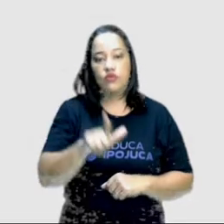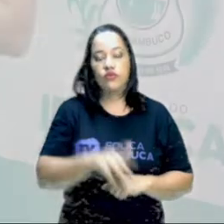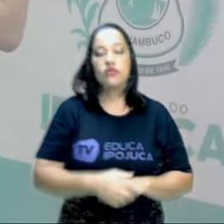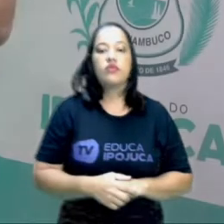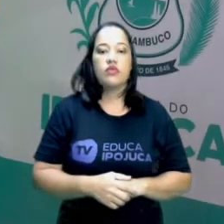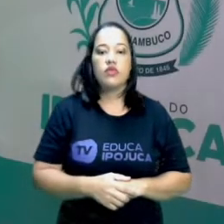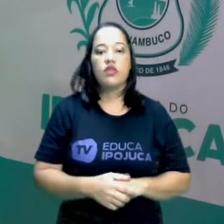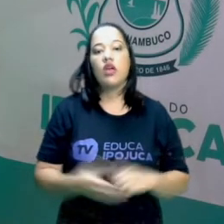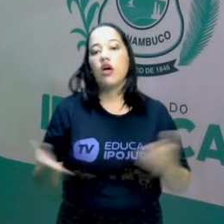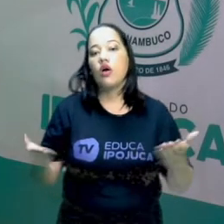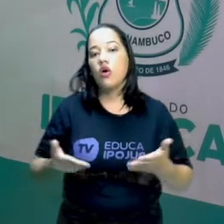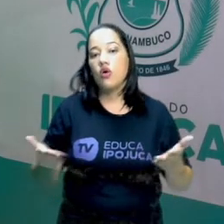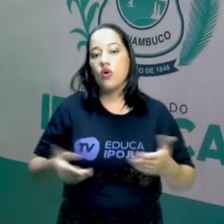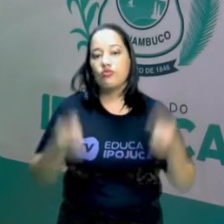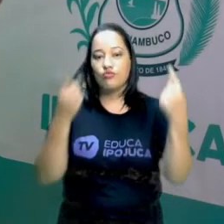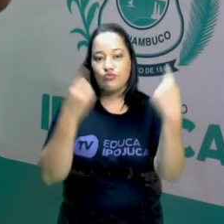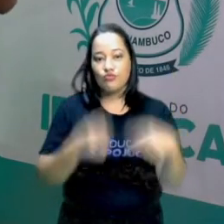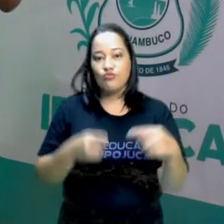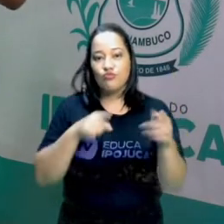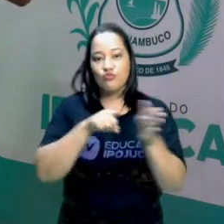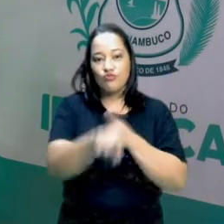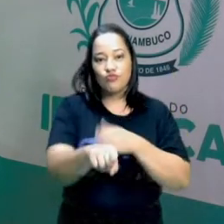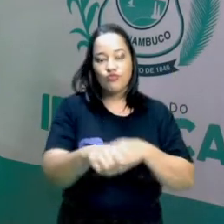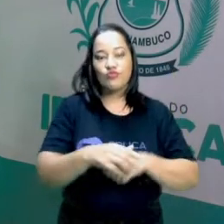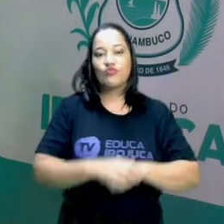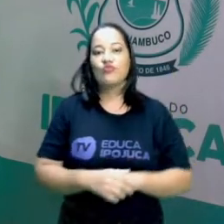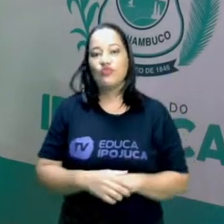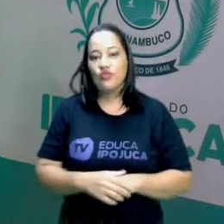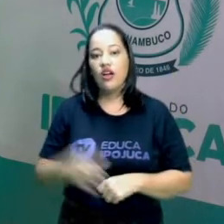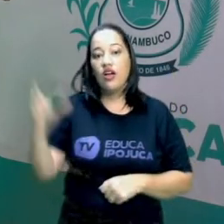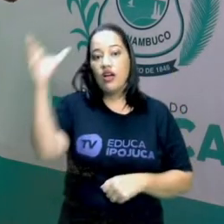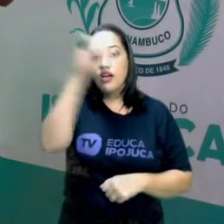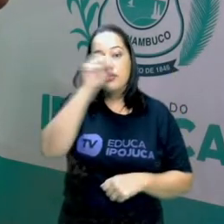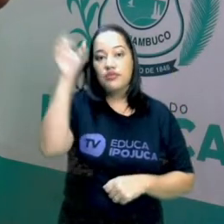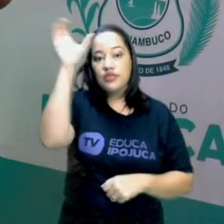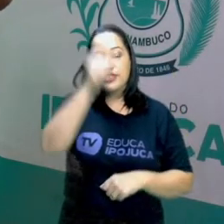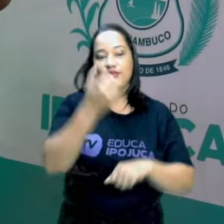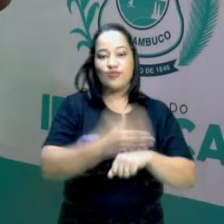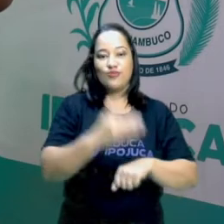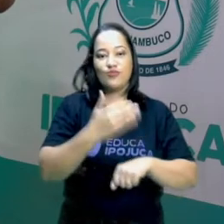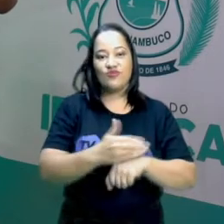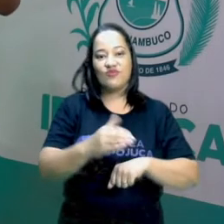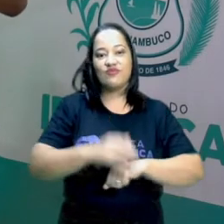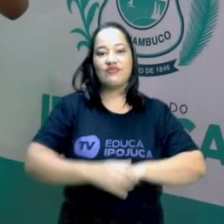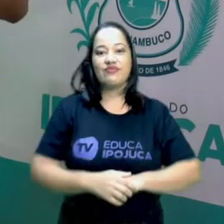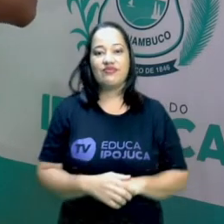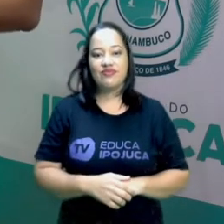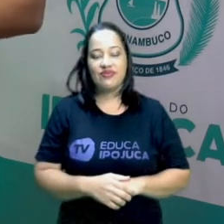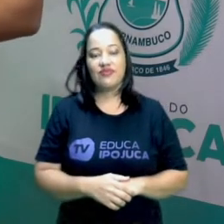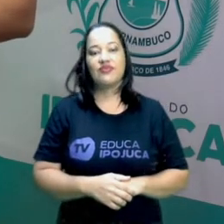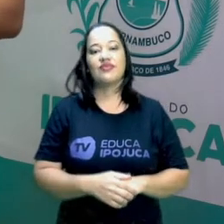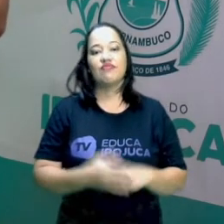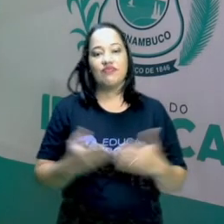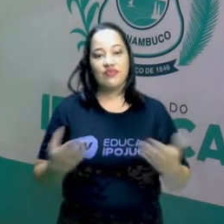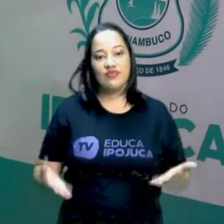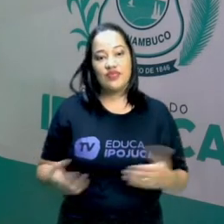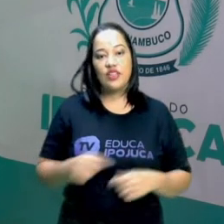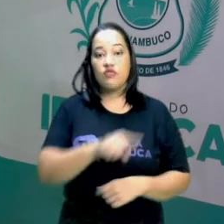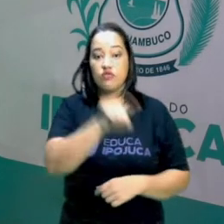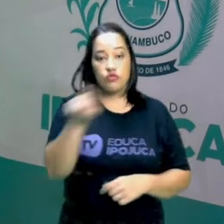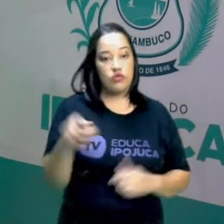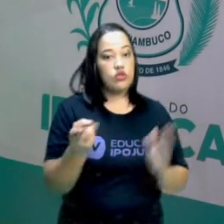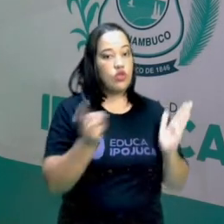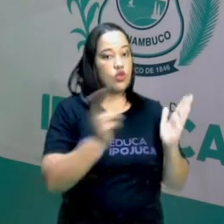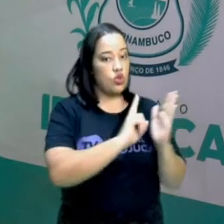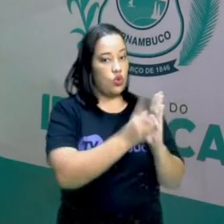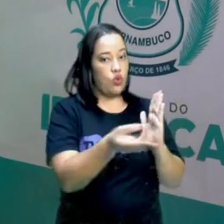É o momento do nosso desafio. O momento de aprender praticando. Sendo assim, coloco o nome de